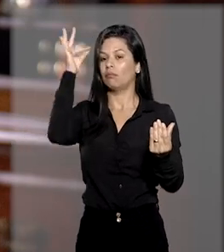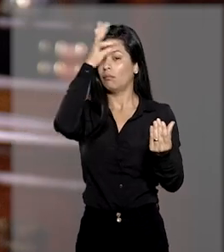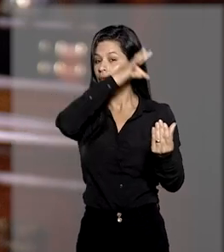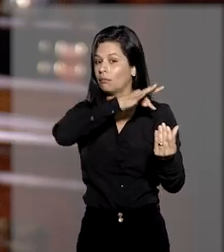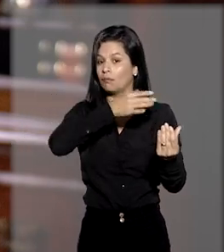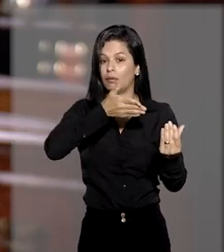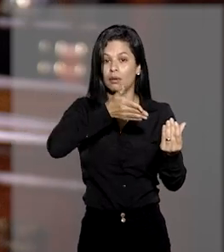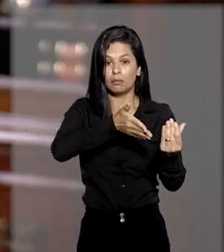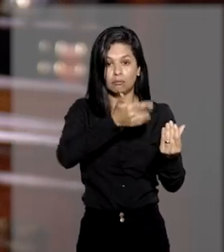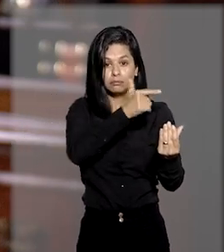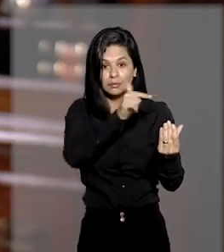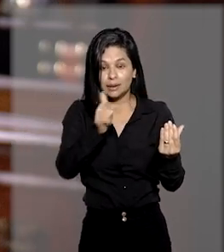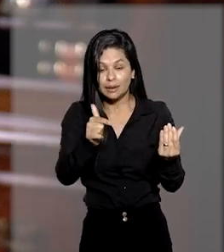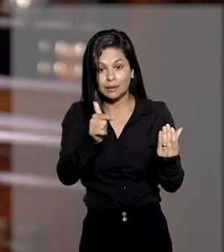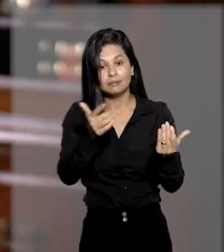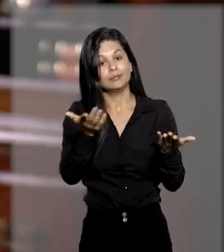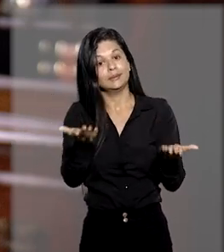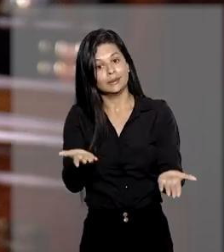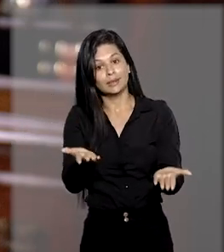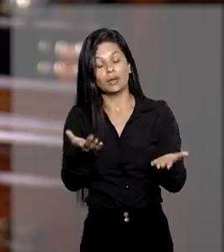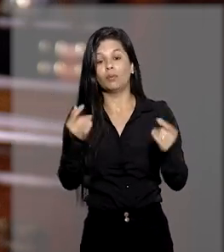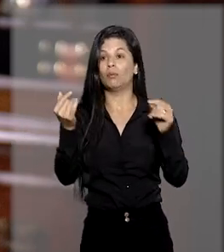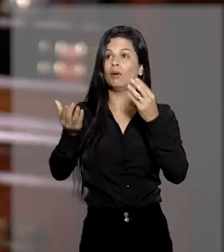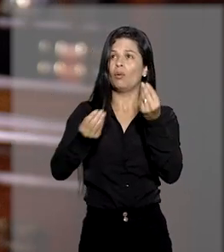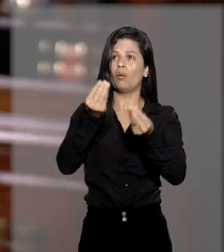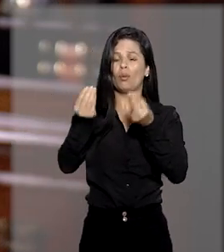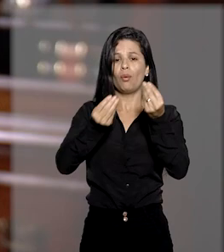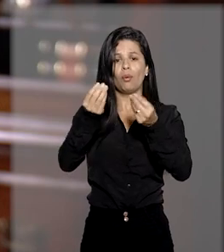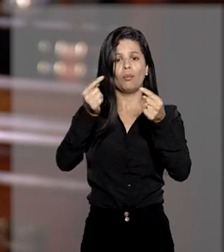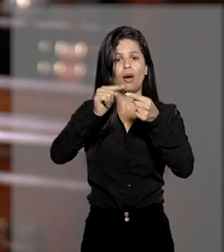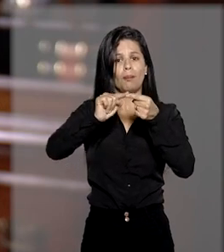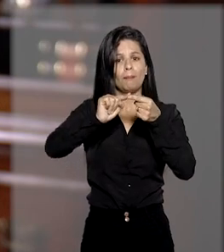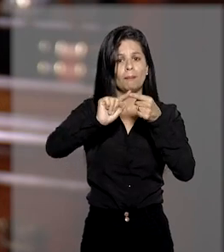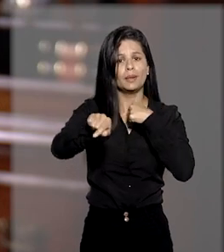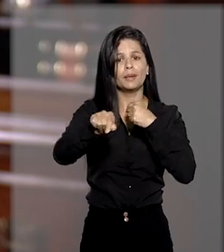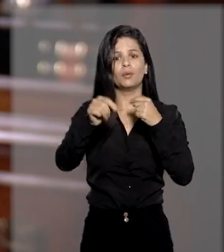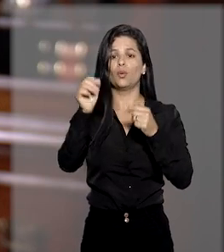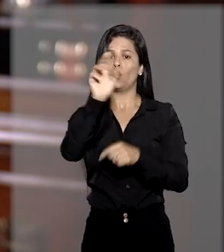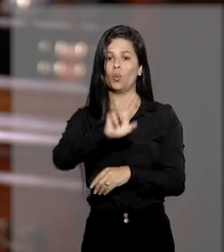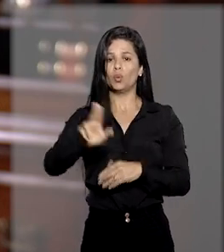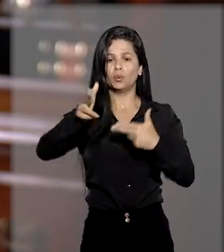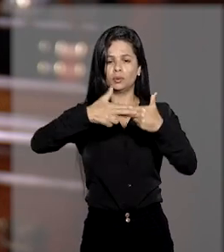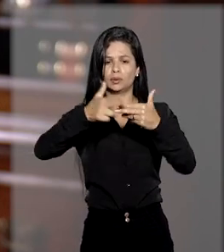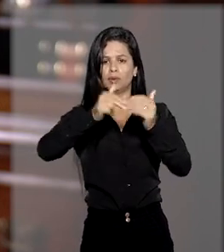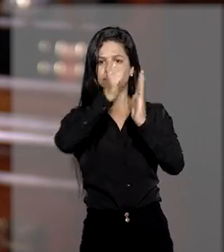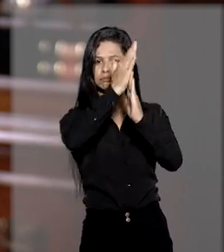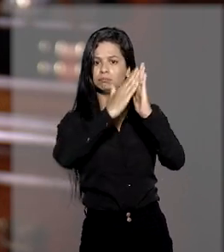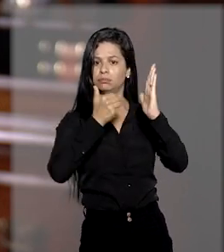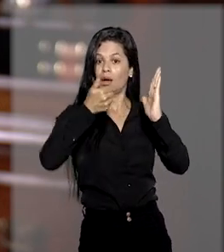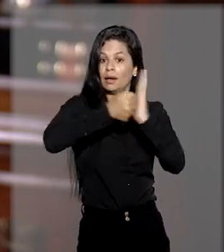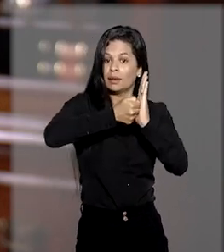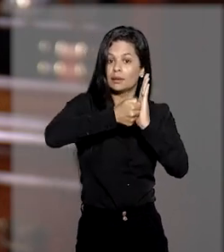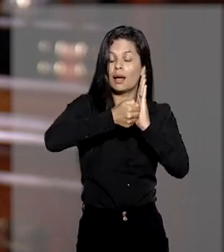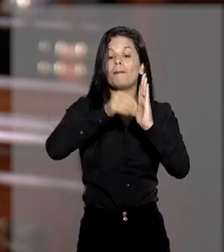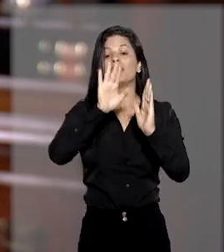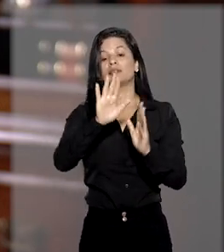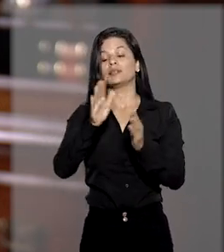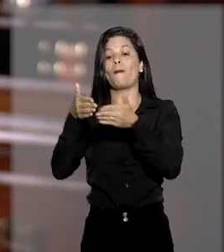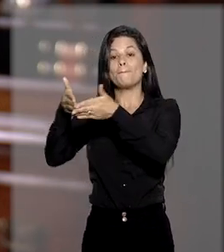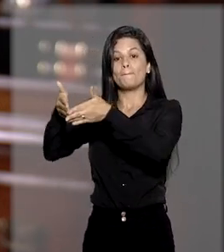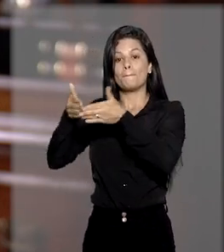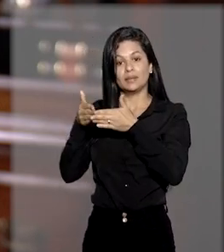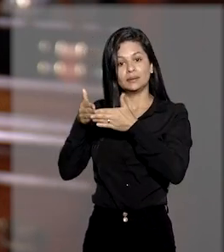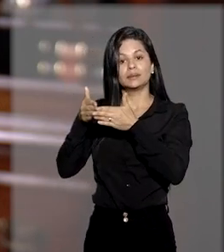administrativa, isso não ensejaria a utilização de uma reclamação, mas sim de um